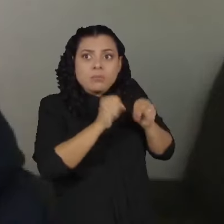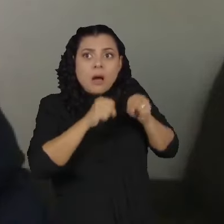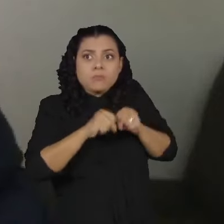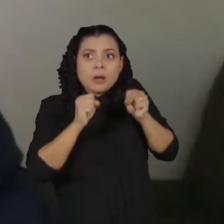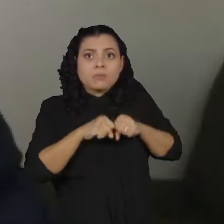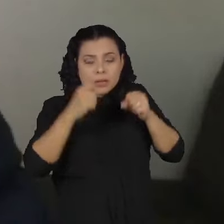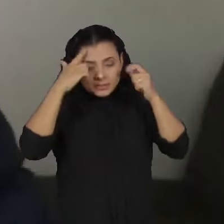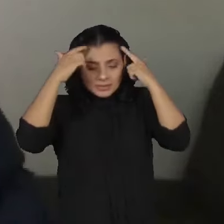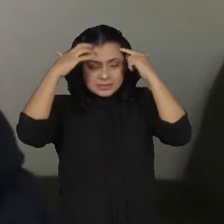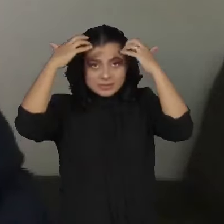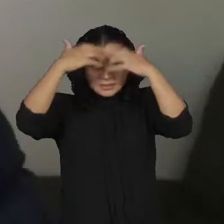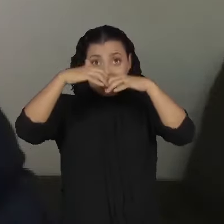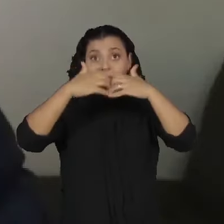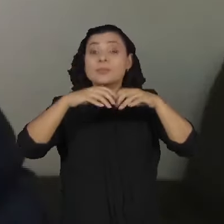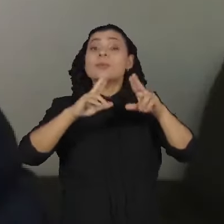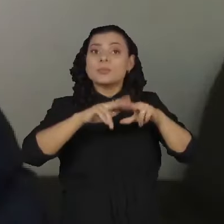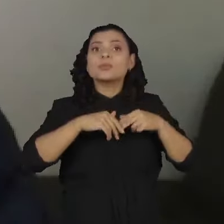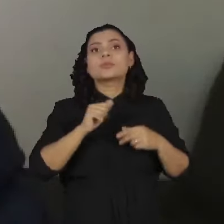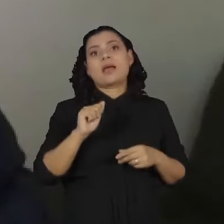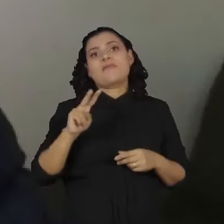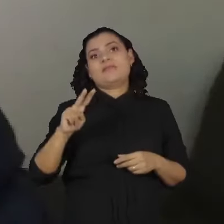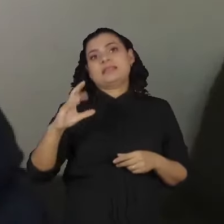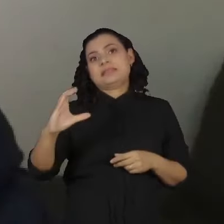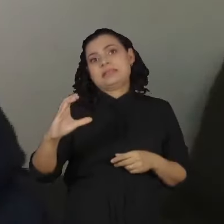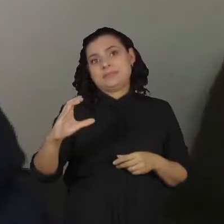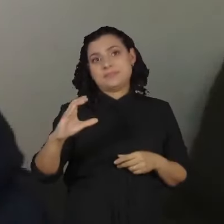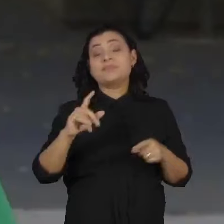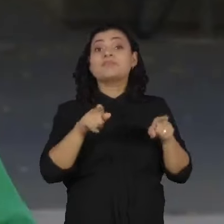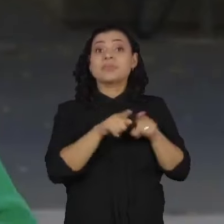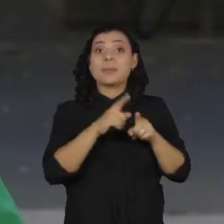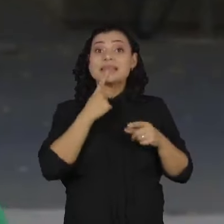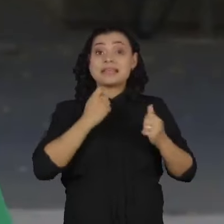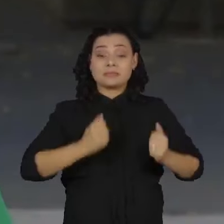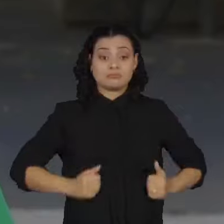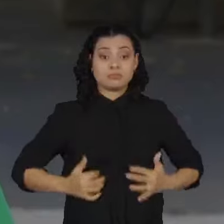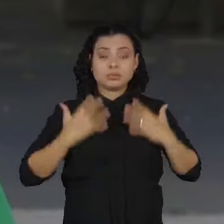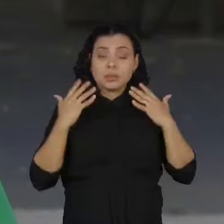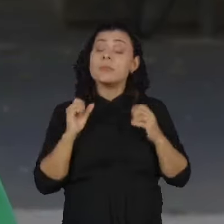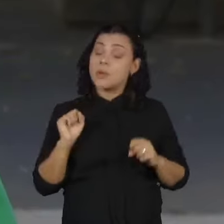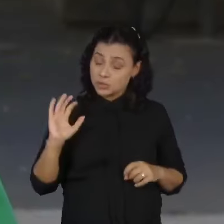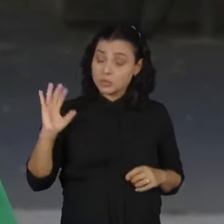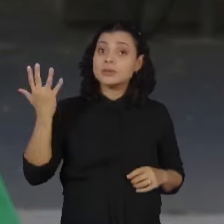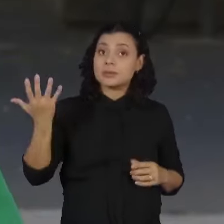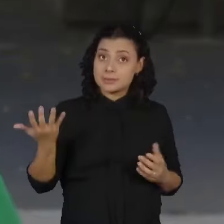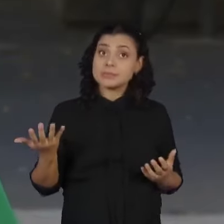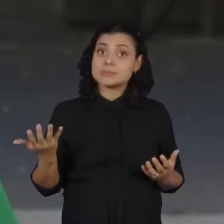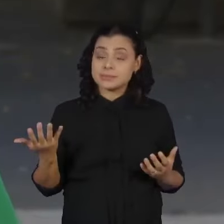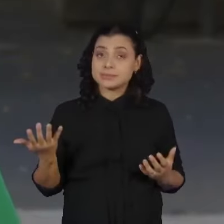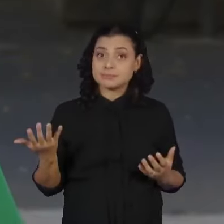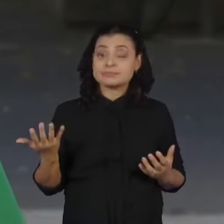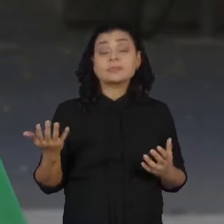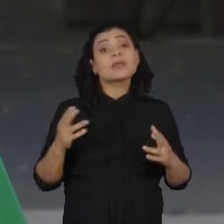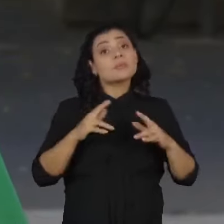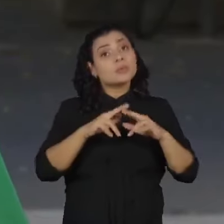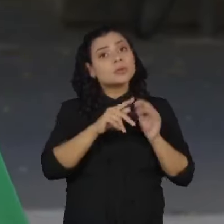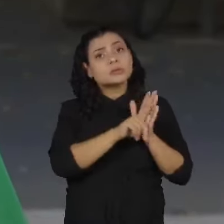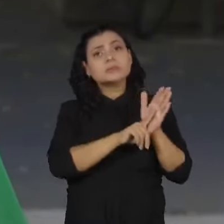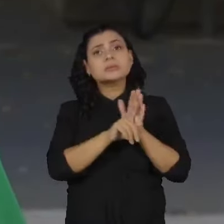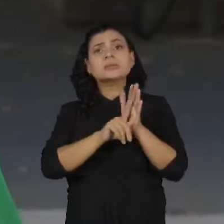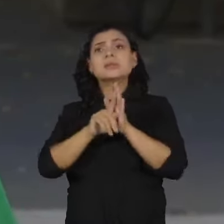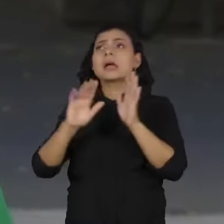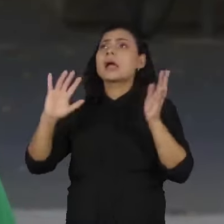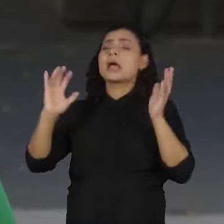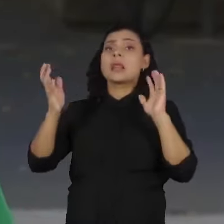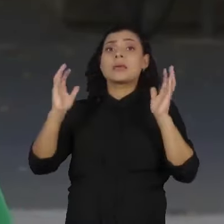cérebro, causando acidentes vasculares hemorrágicos. O estudo destaca ainda os impactos das mudanças